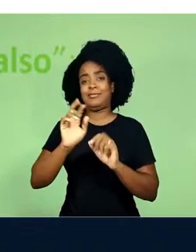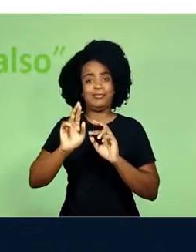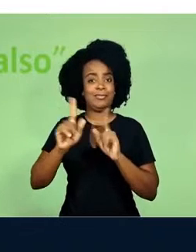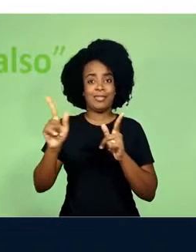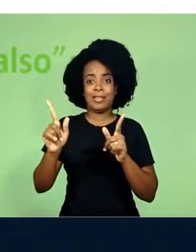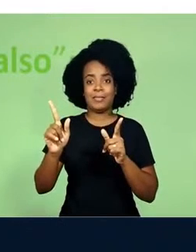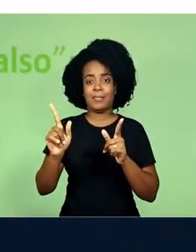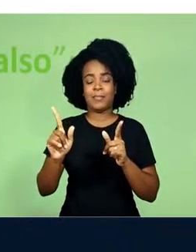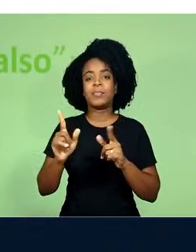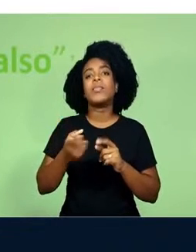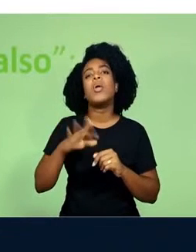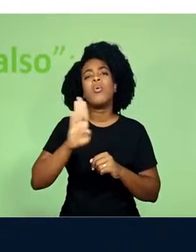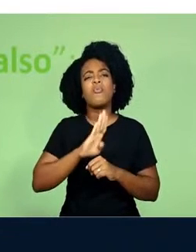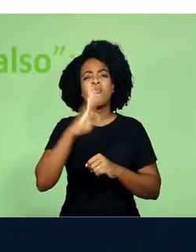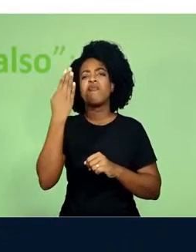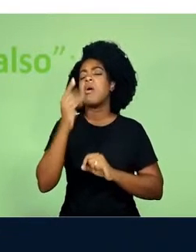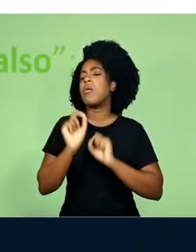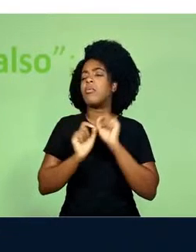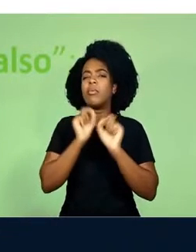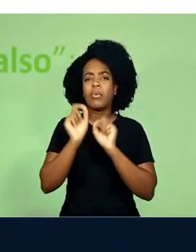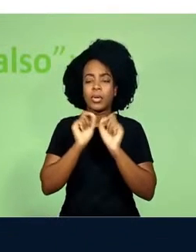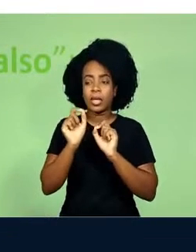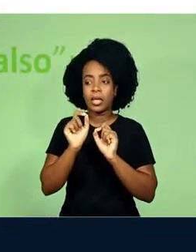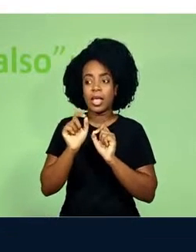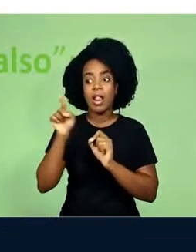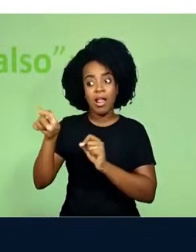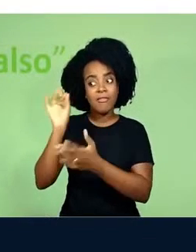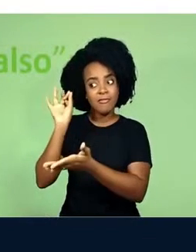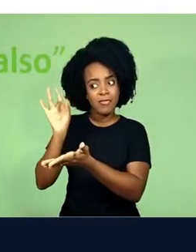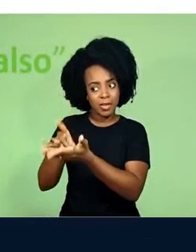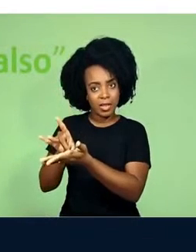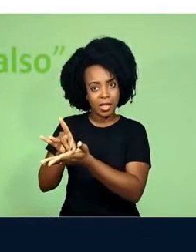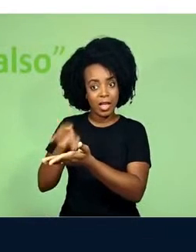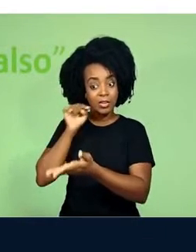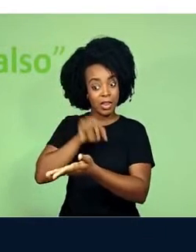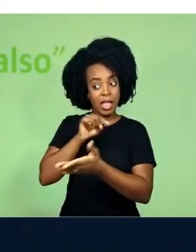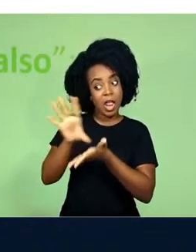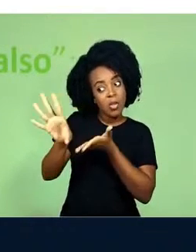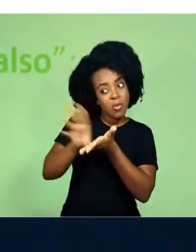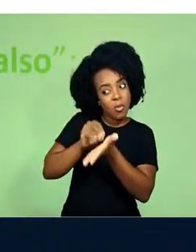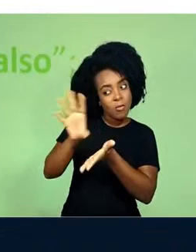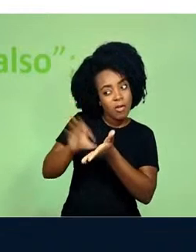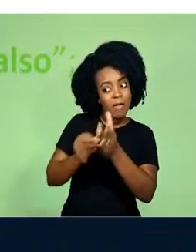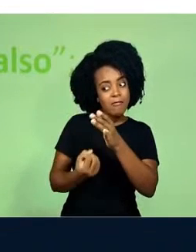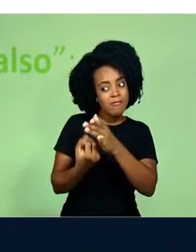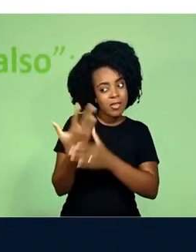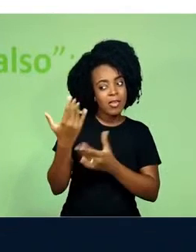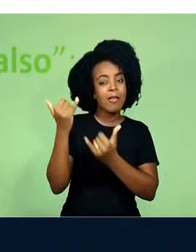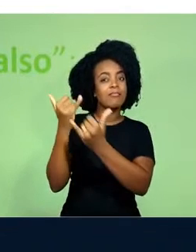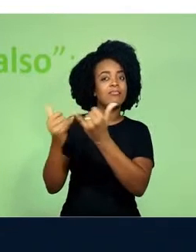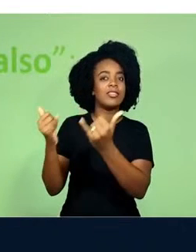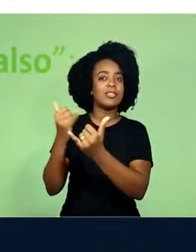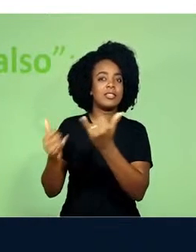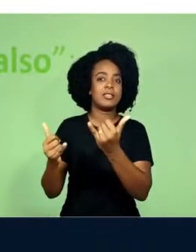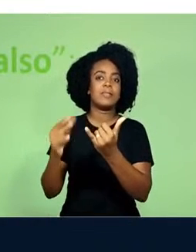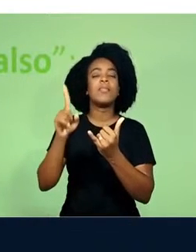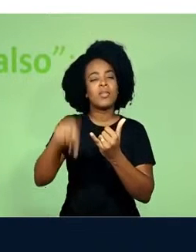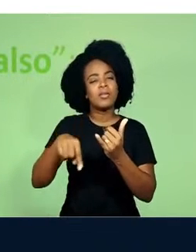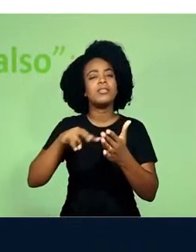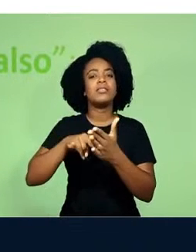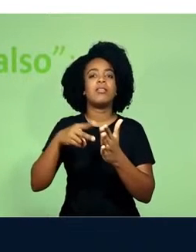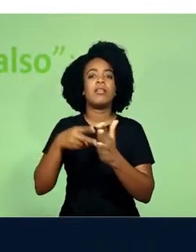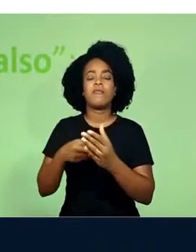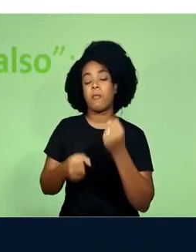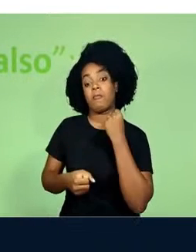caracteriza por produzir o mesmo efeito da verdade. Por isso que é a potência do falso. Ou seja, a